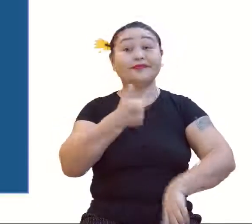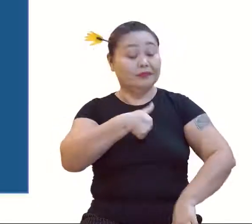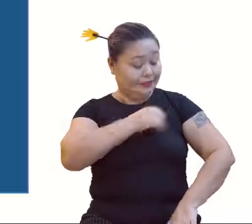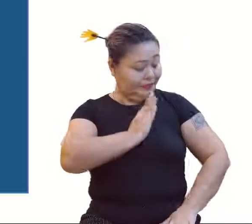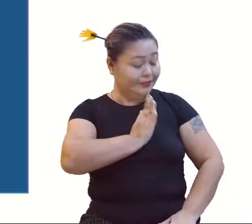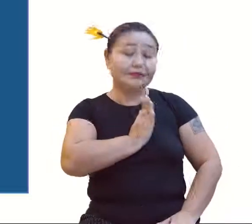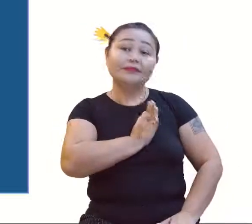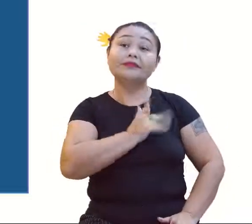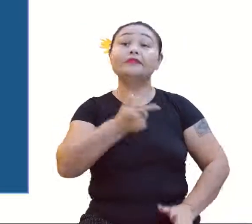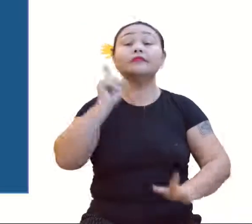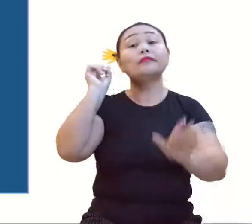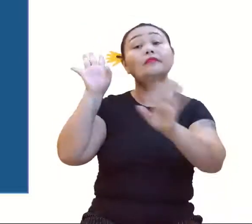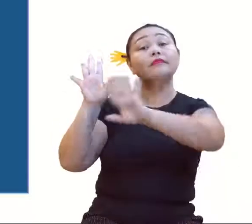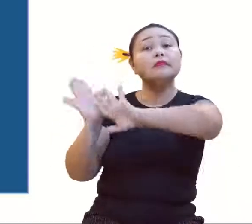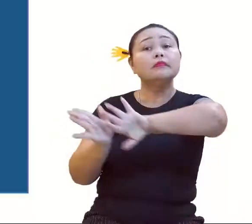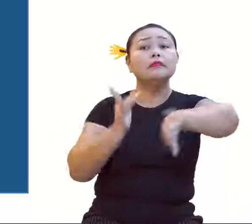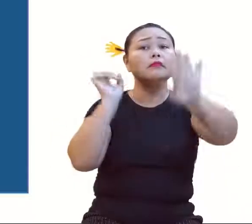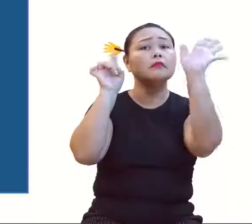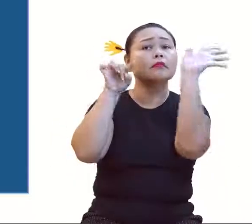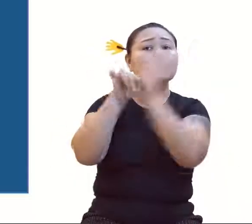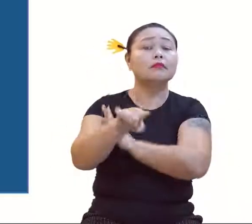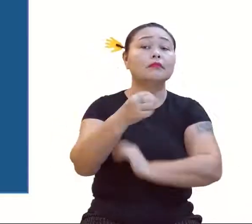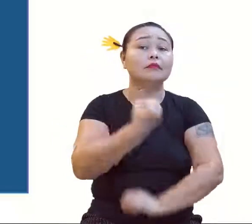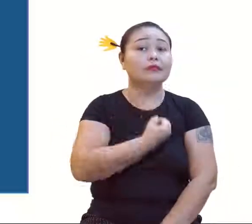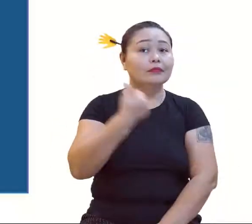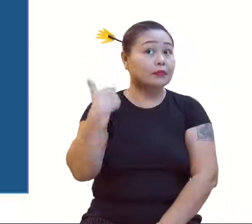Pergunta de número 2, vamos ver.